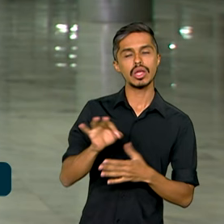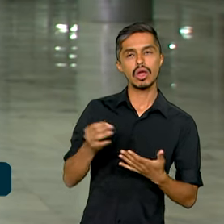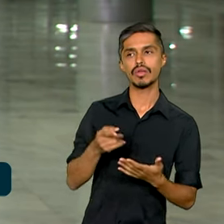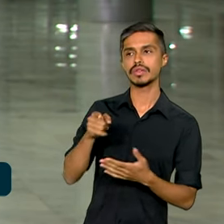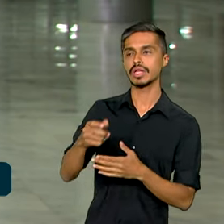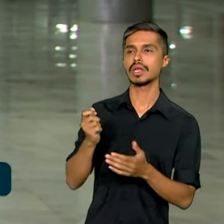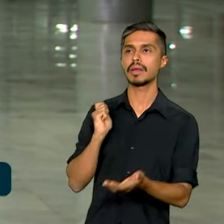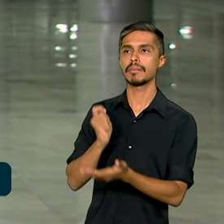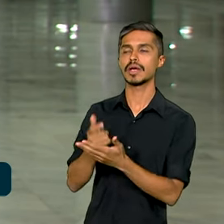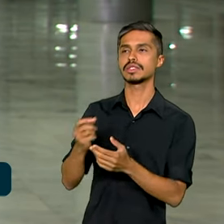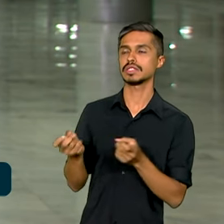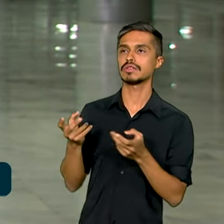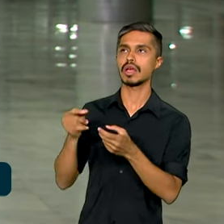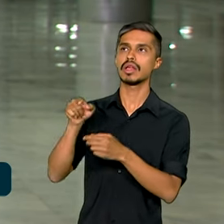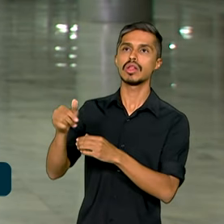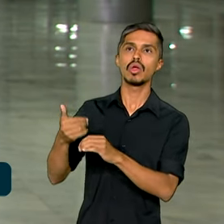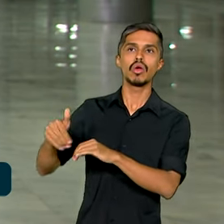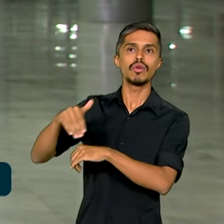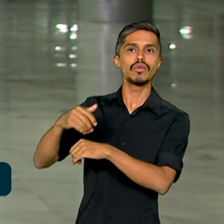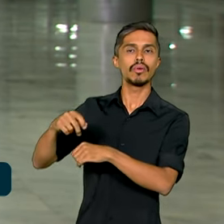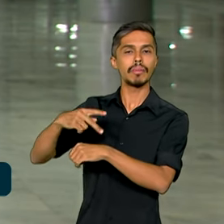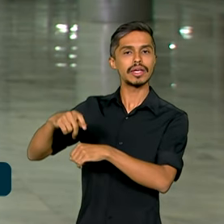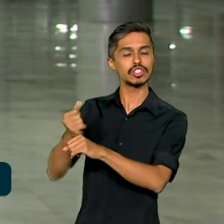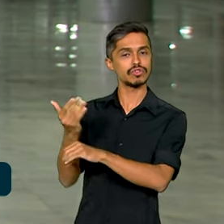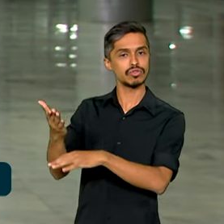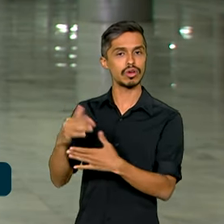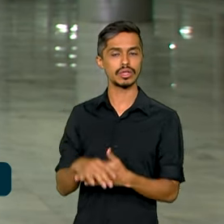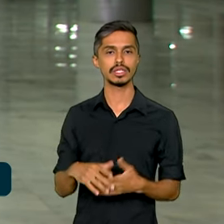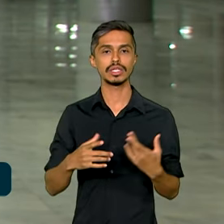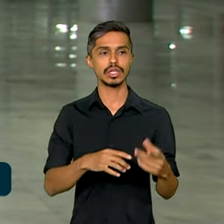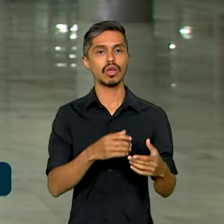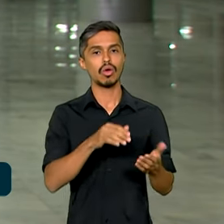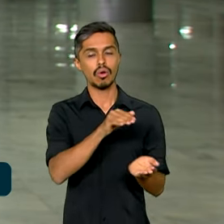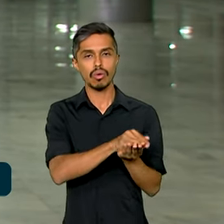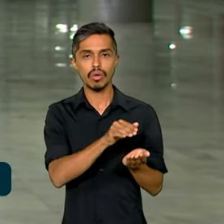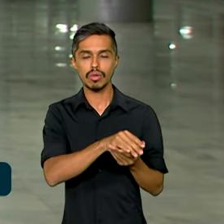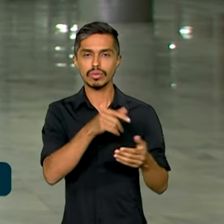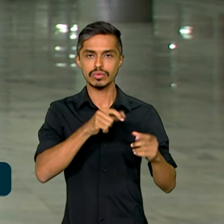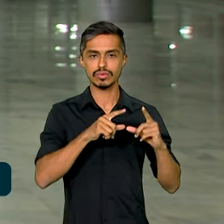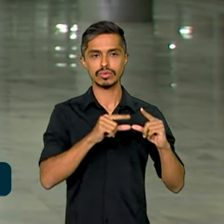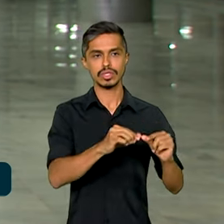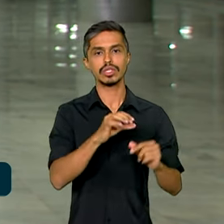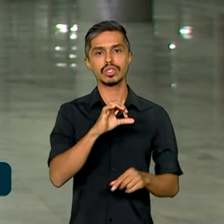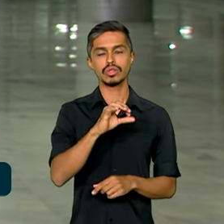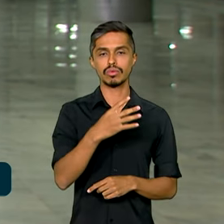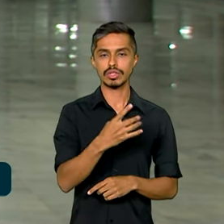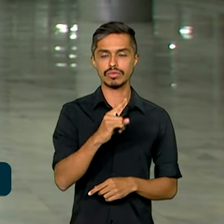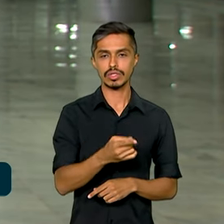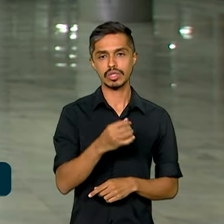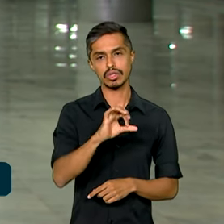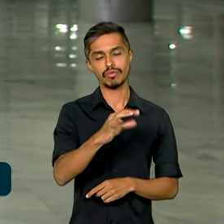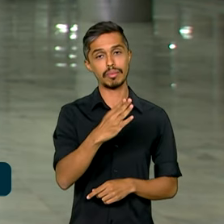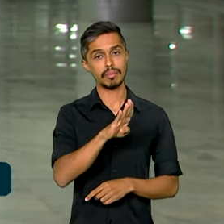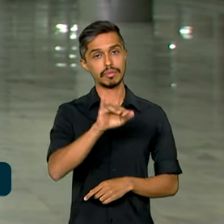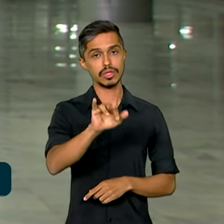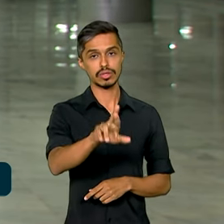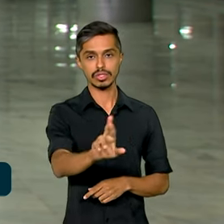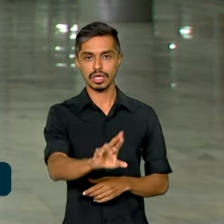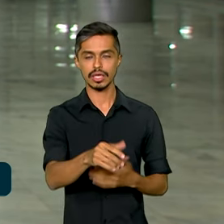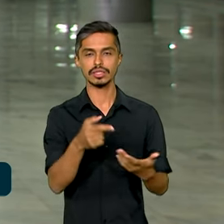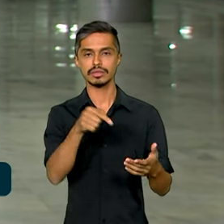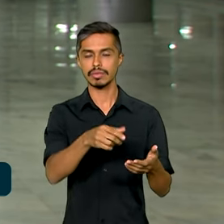US$ 50 e reduzir o fundo eleitoral, que reserva R 4,9 bilhões para